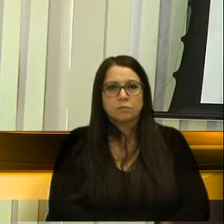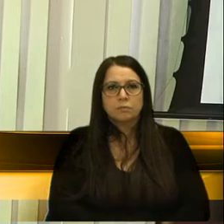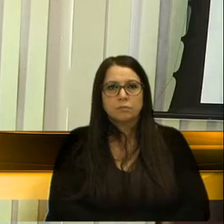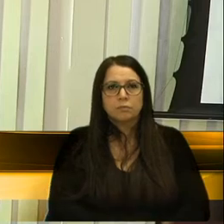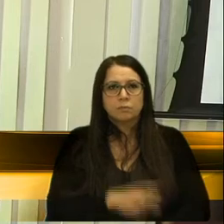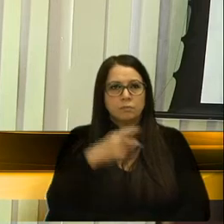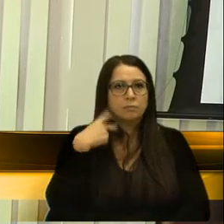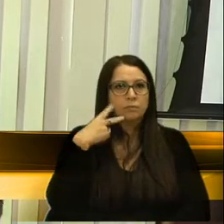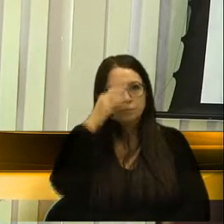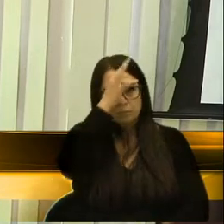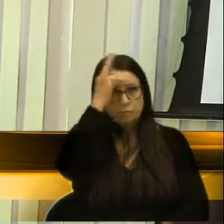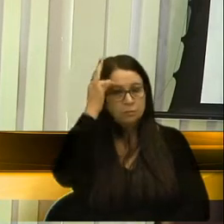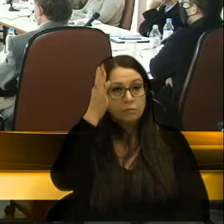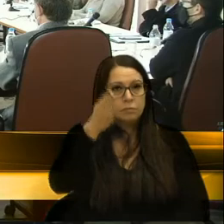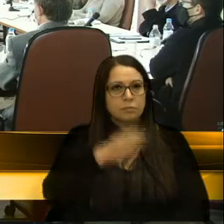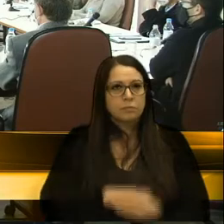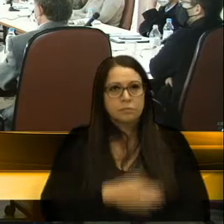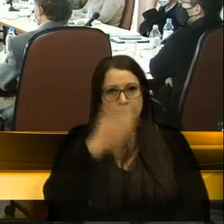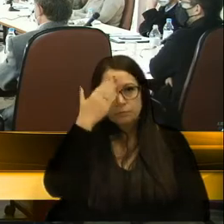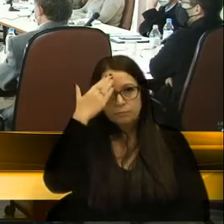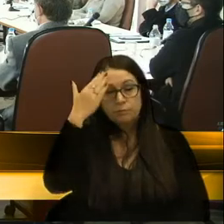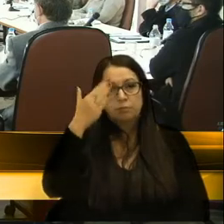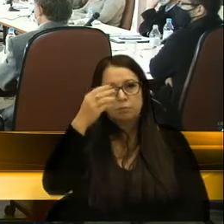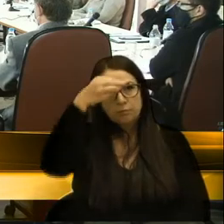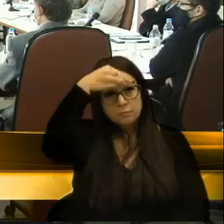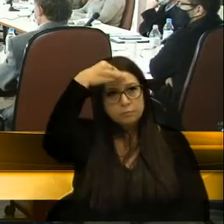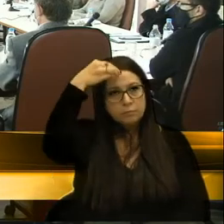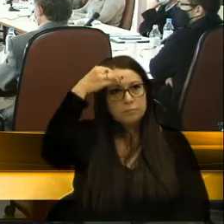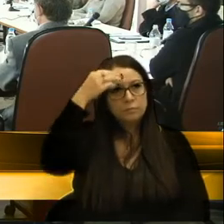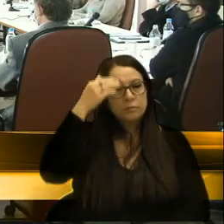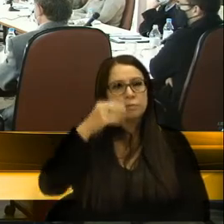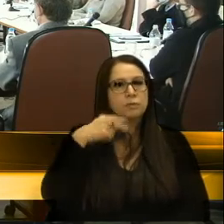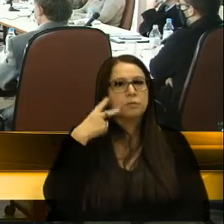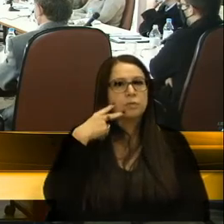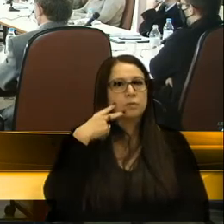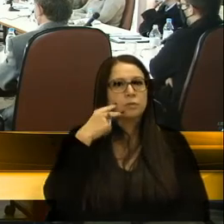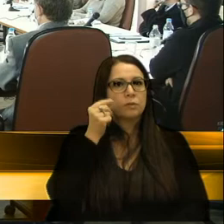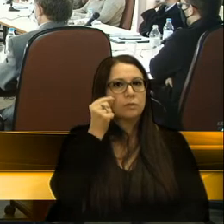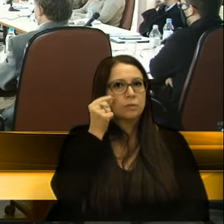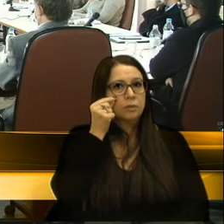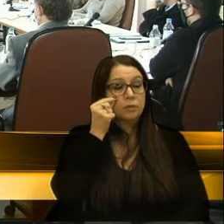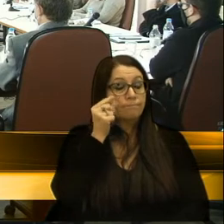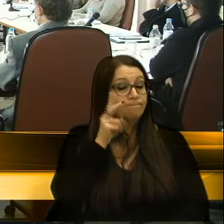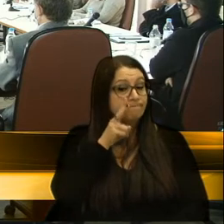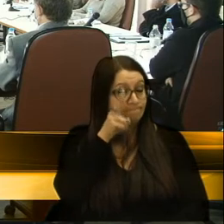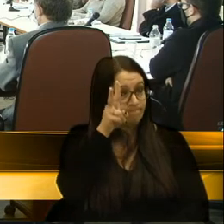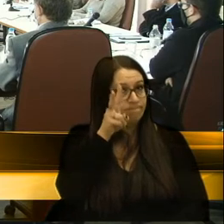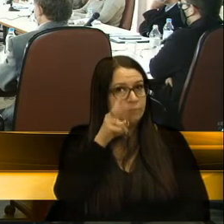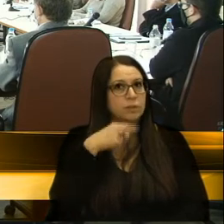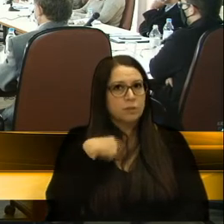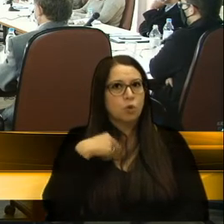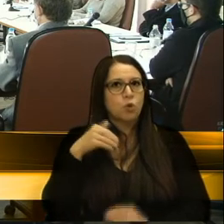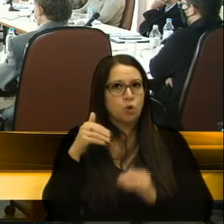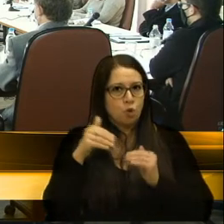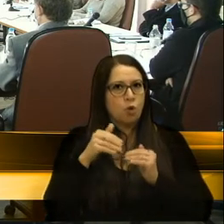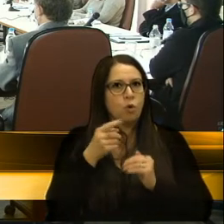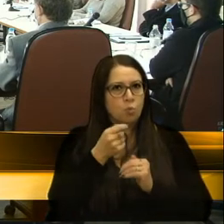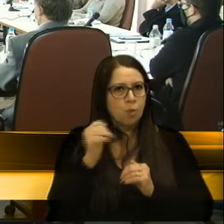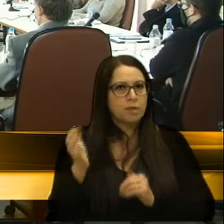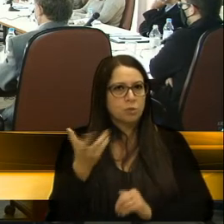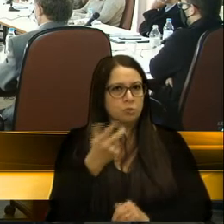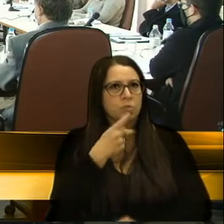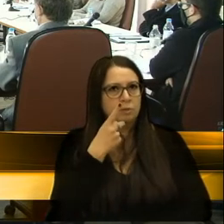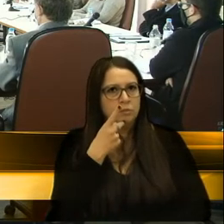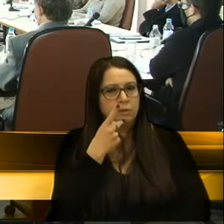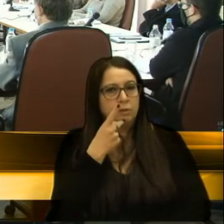Chego de imediato. Muito obrigado, vereador Kiko. O vereador Perico faz uma manifestação forte, e eu concordo com boa parte dela,